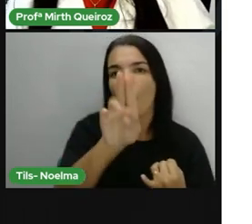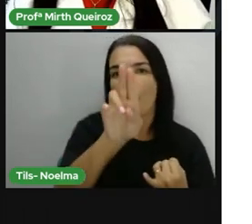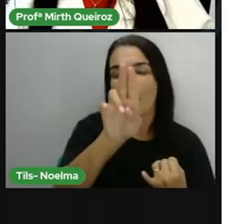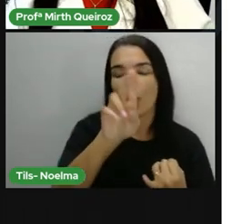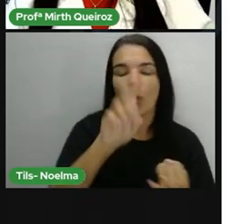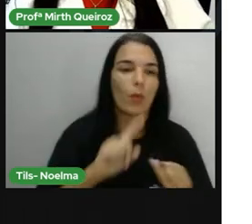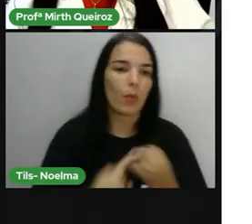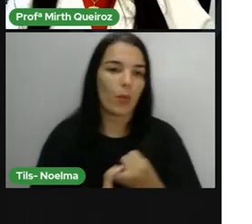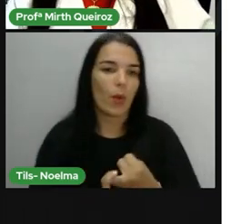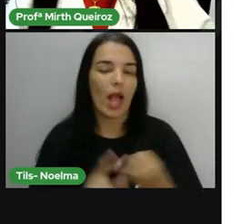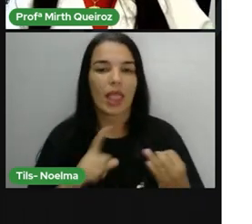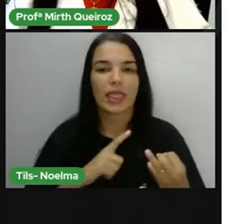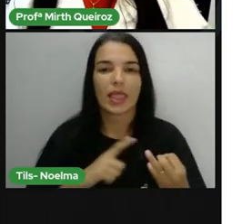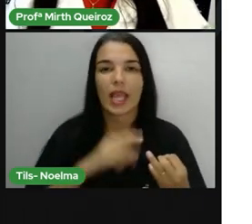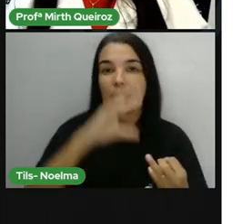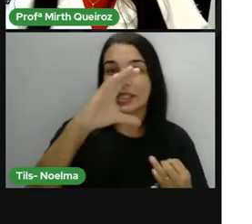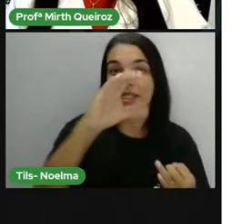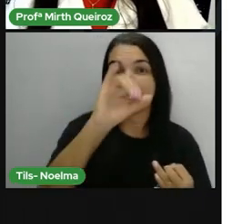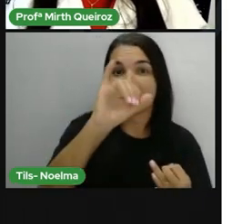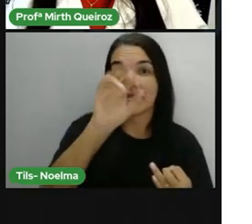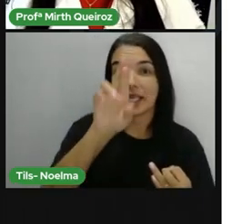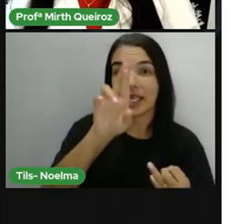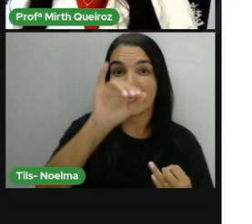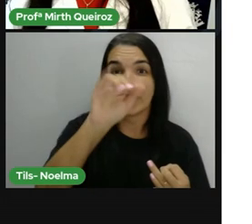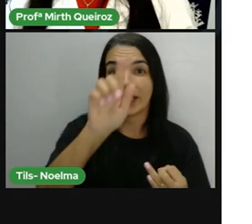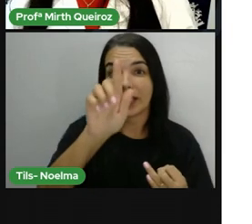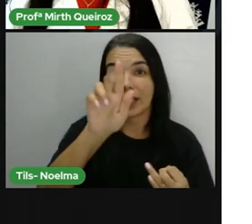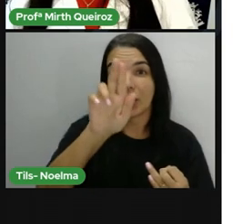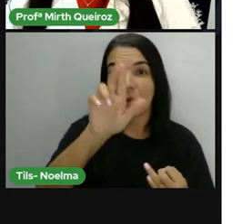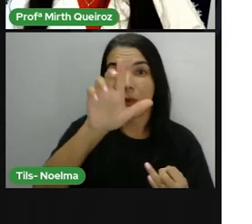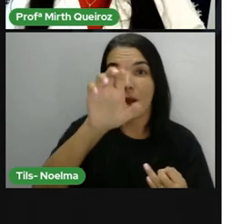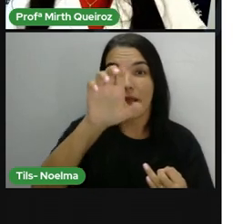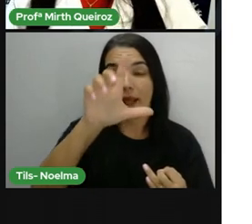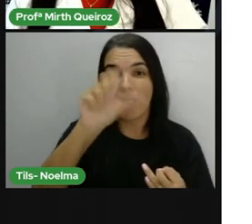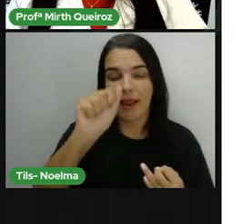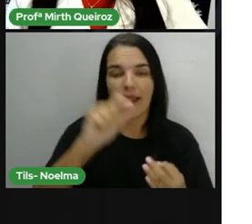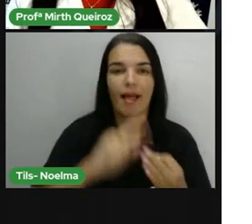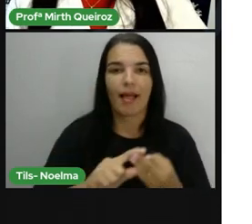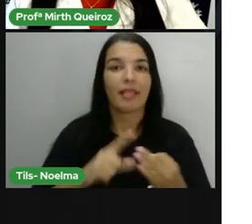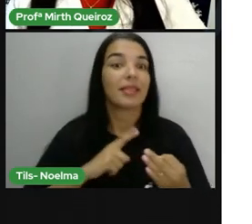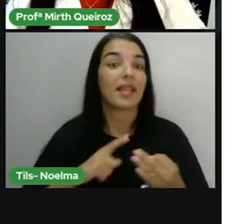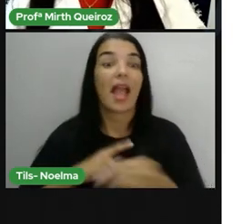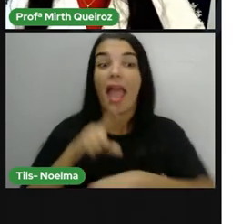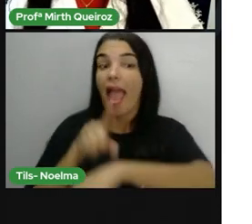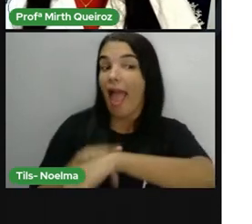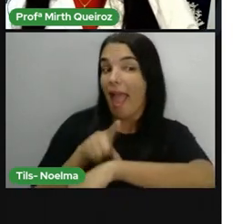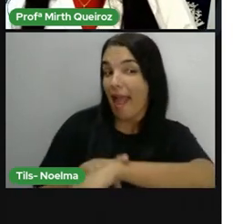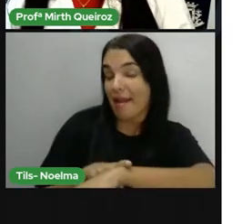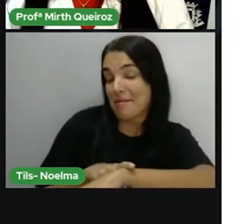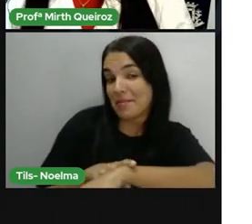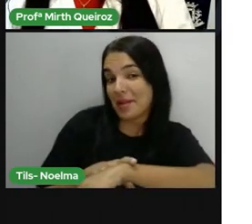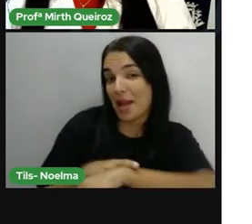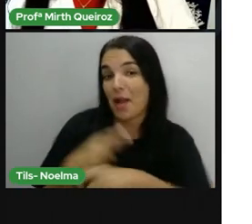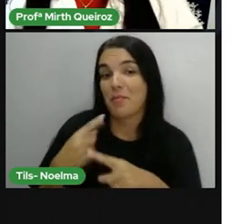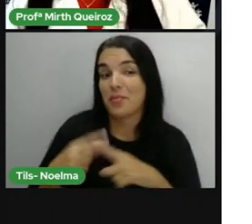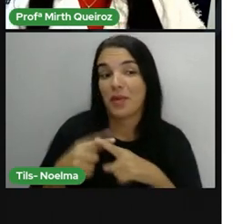ciriguela. Então tem épocas, né? A maioria das frutas, elas estão